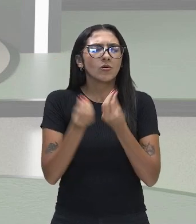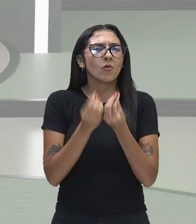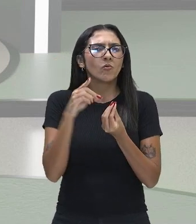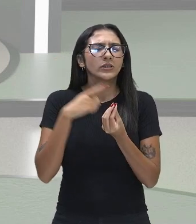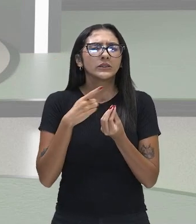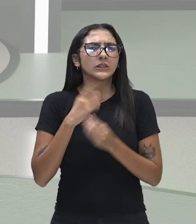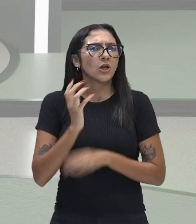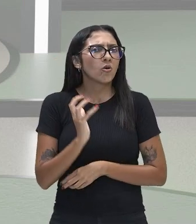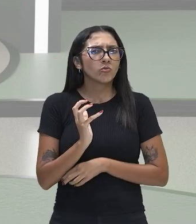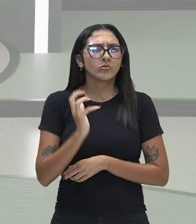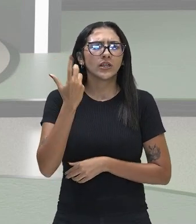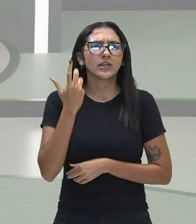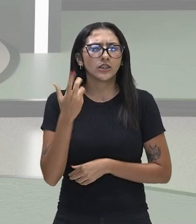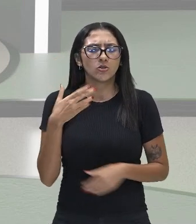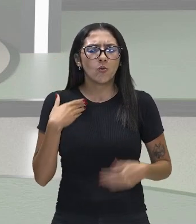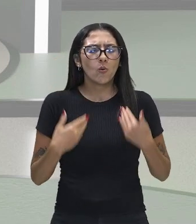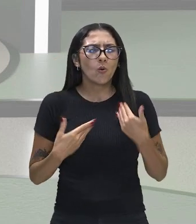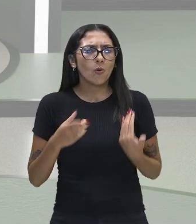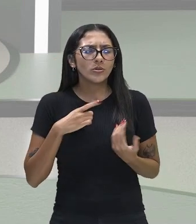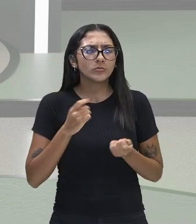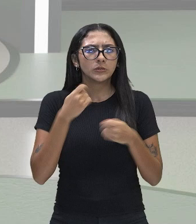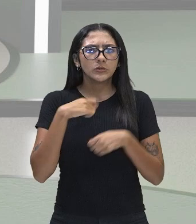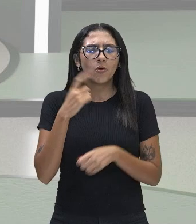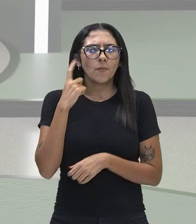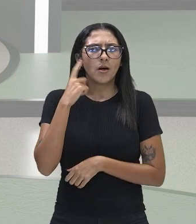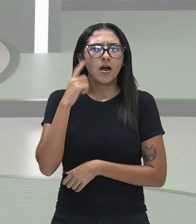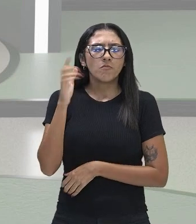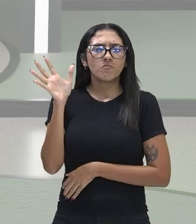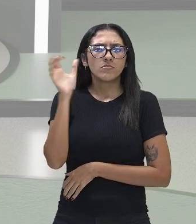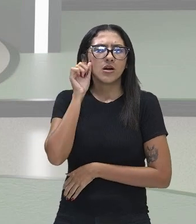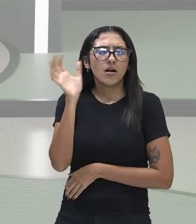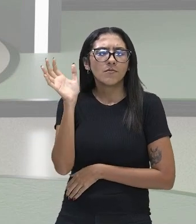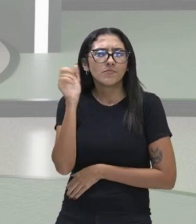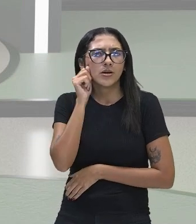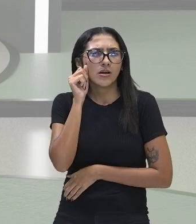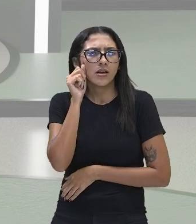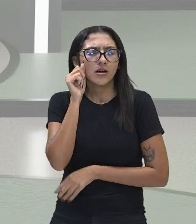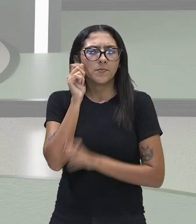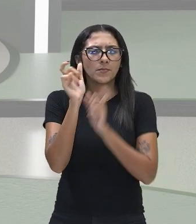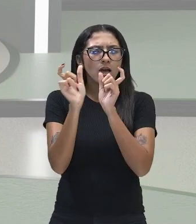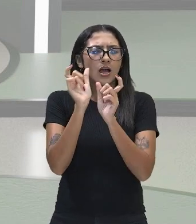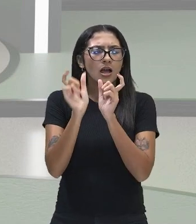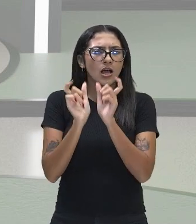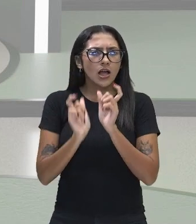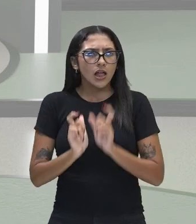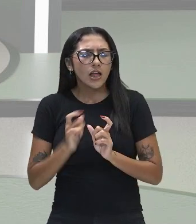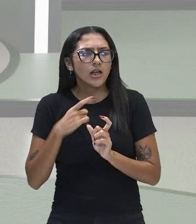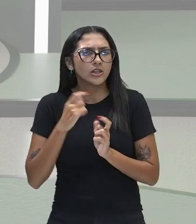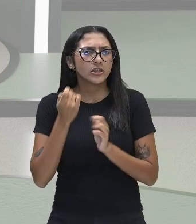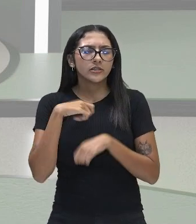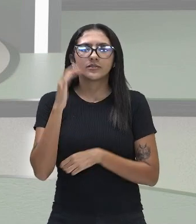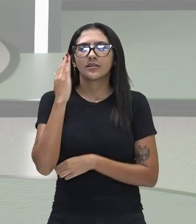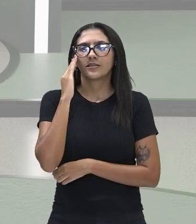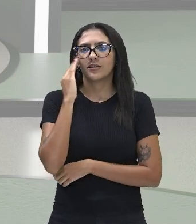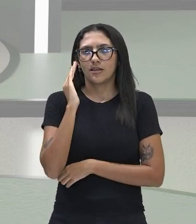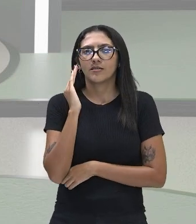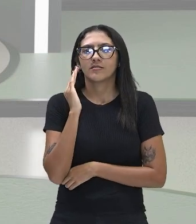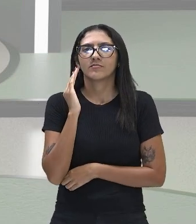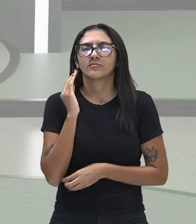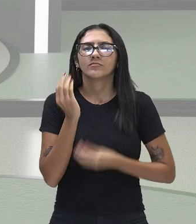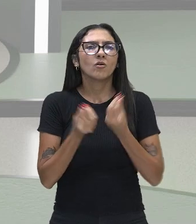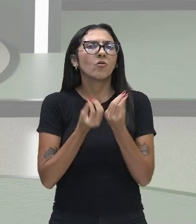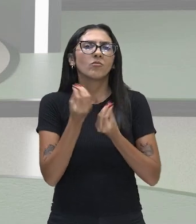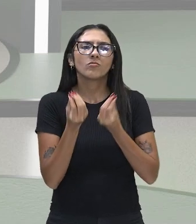organismo que permite com que você ouça as palavras que eu estou pronunciando e você consegue compreendê-las? Como